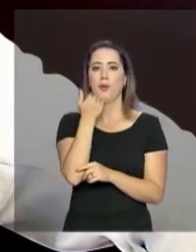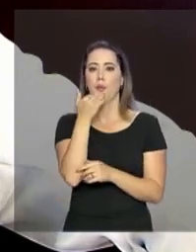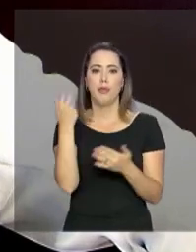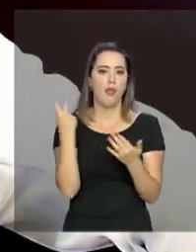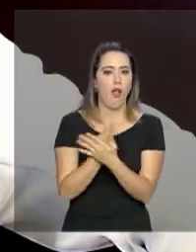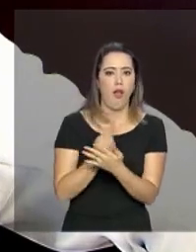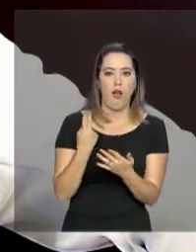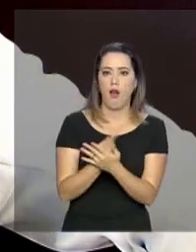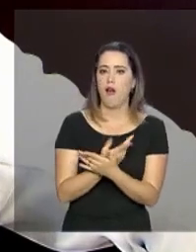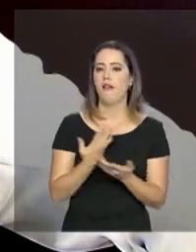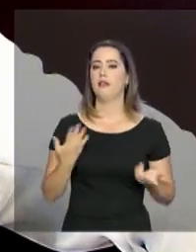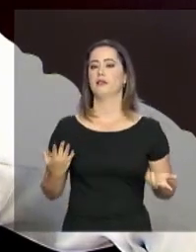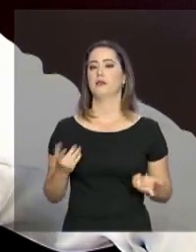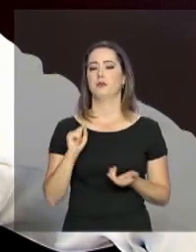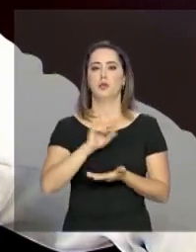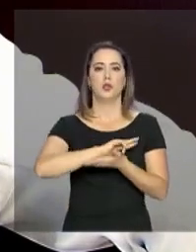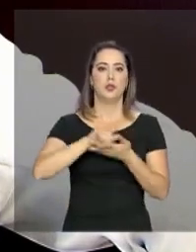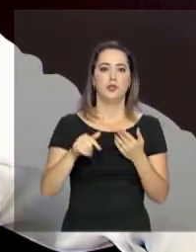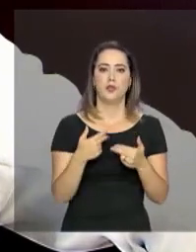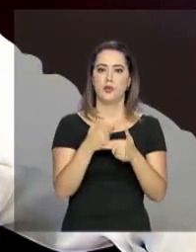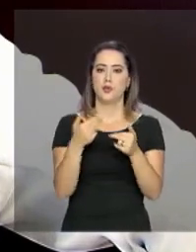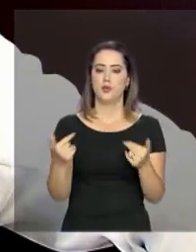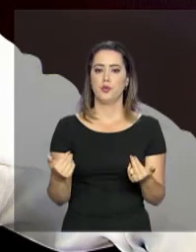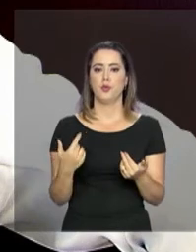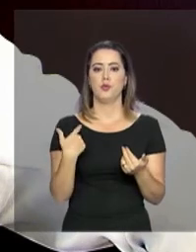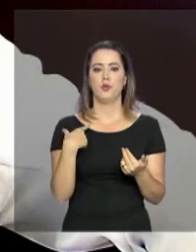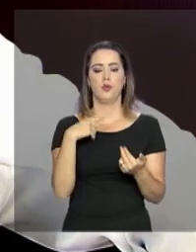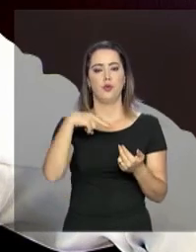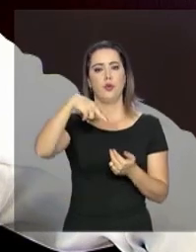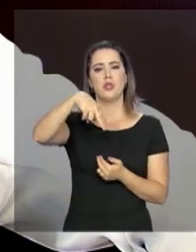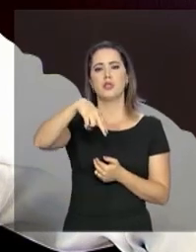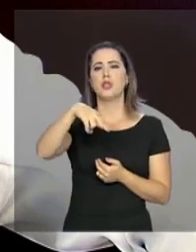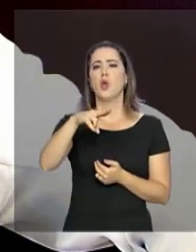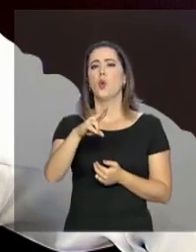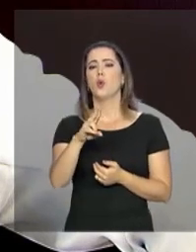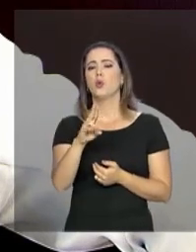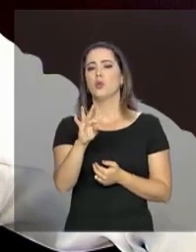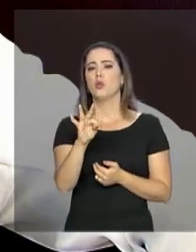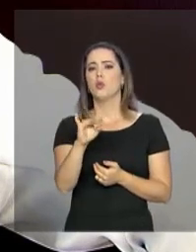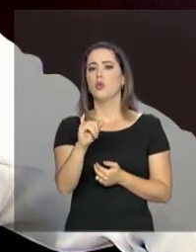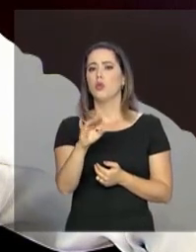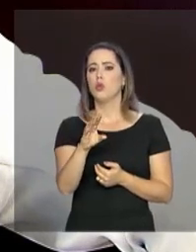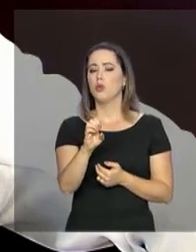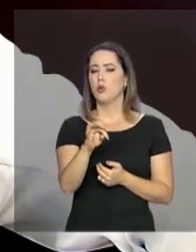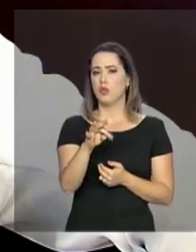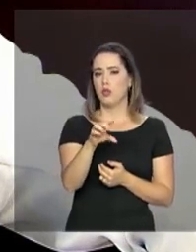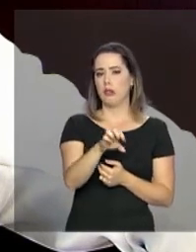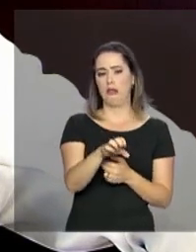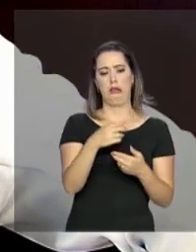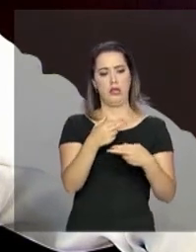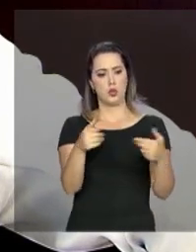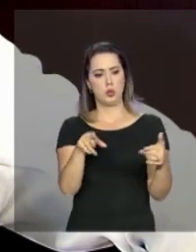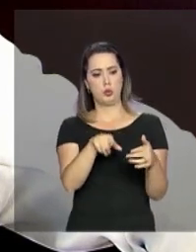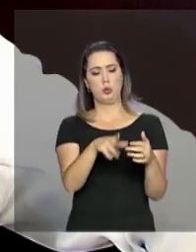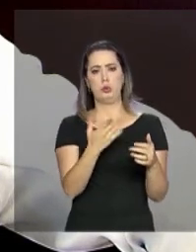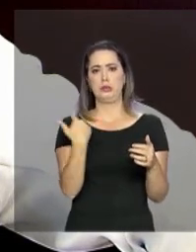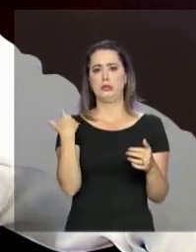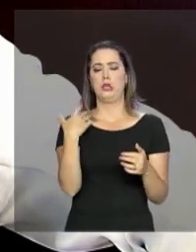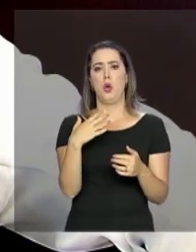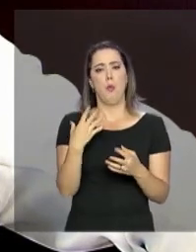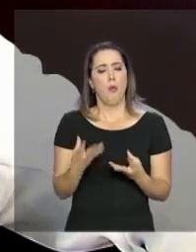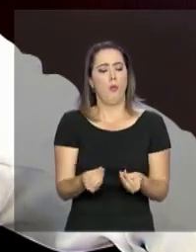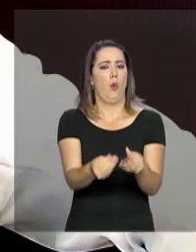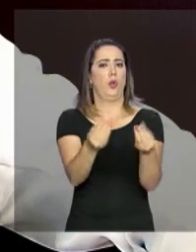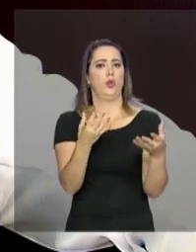com vários nutrientes, com a composição exagerada nos